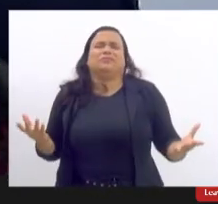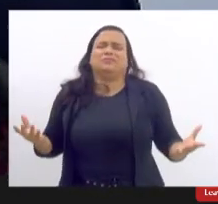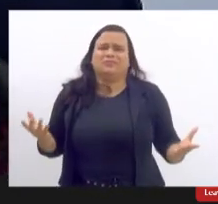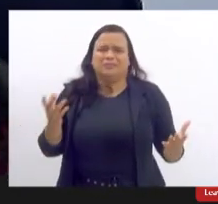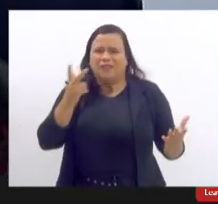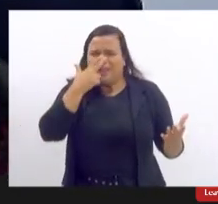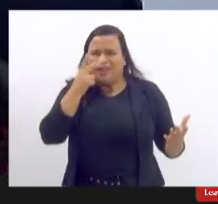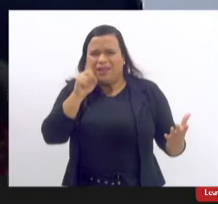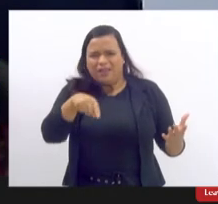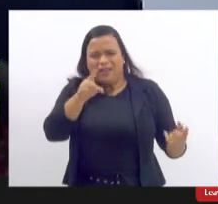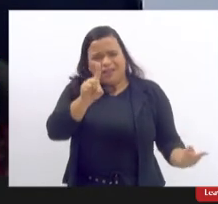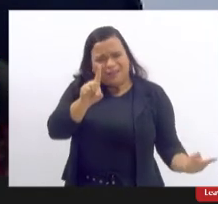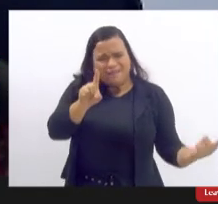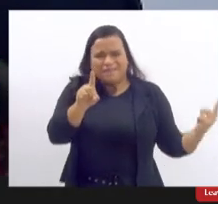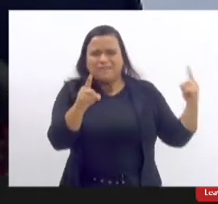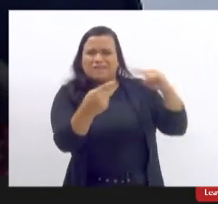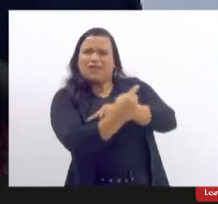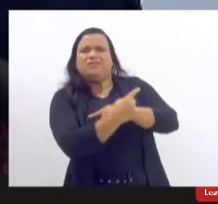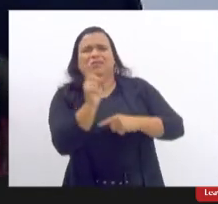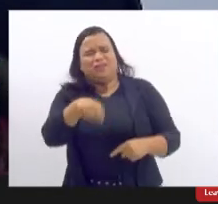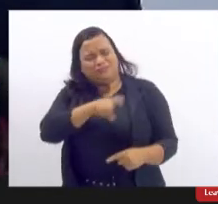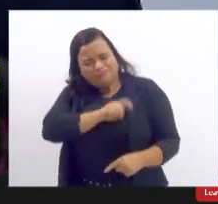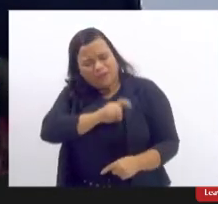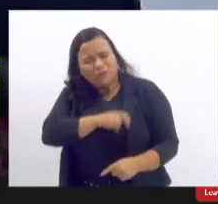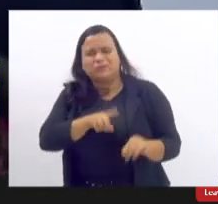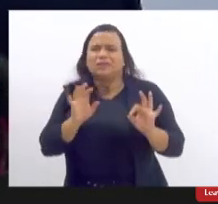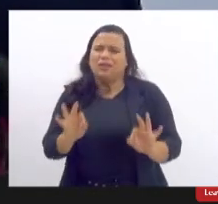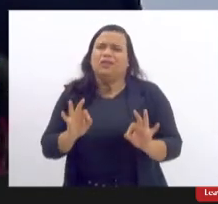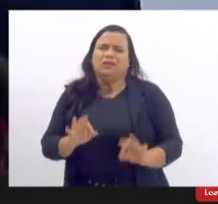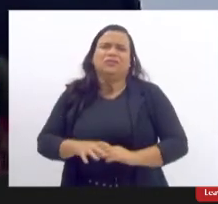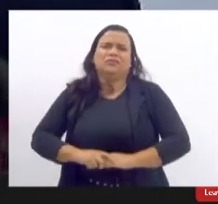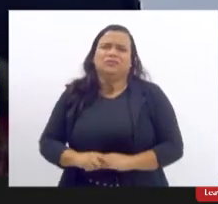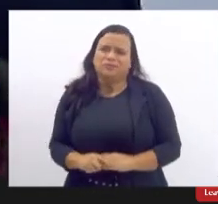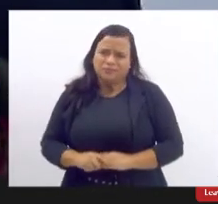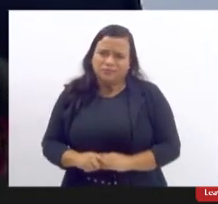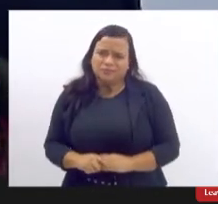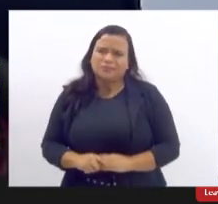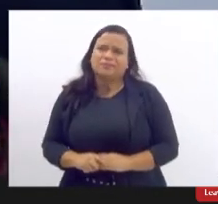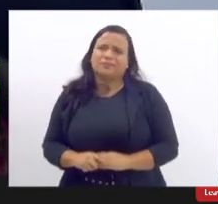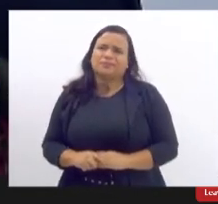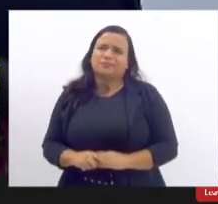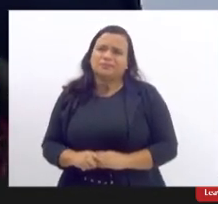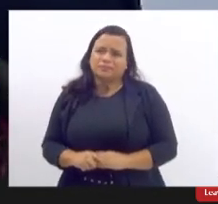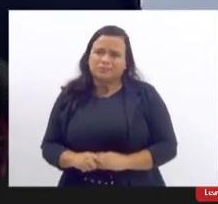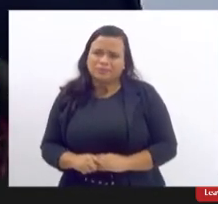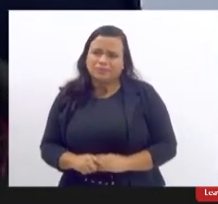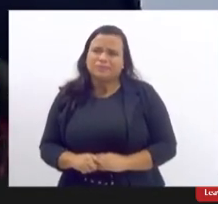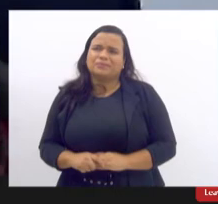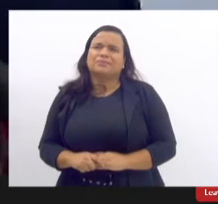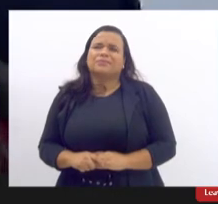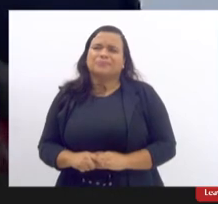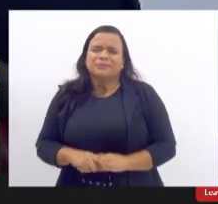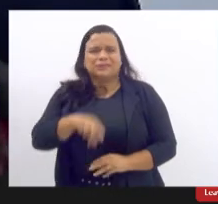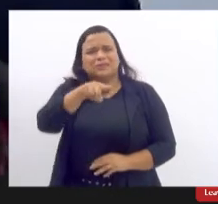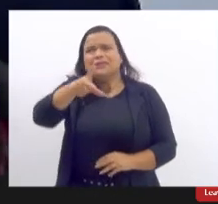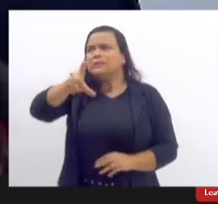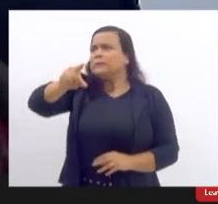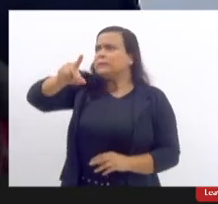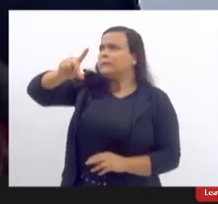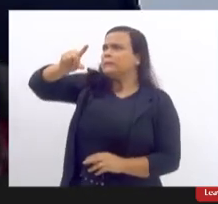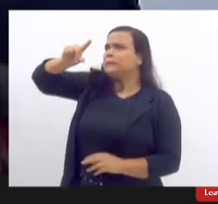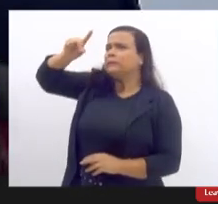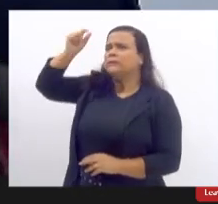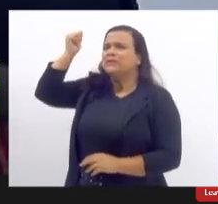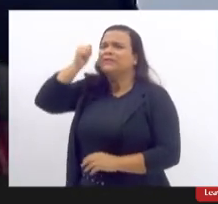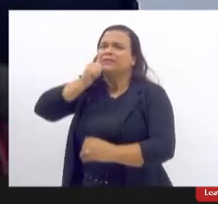inversão tão cruel que só o obscurantismo da idade média onde as feministas